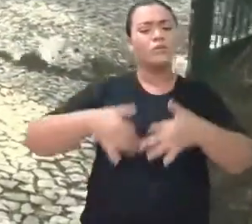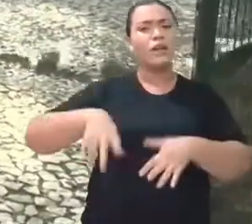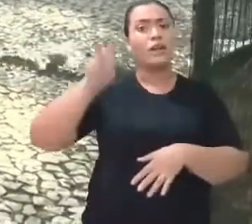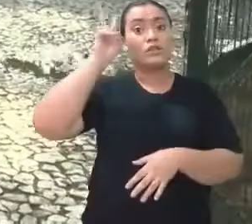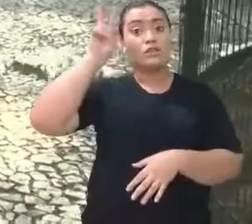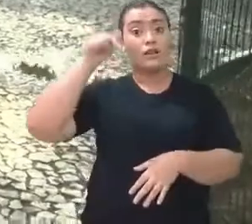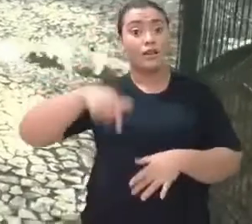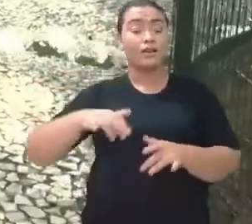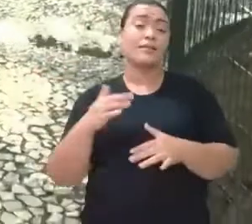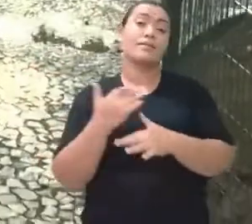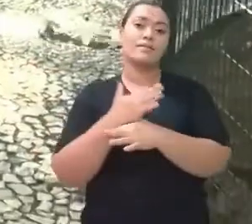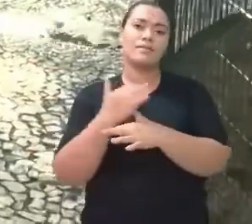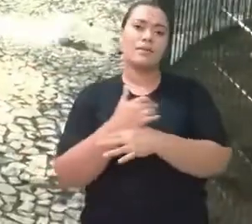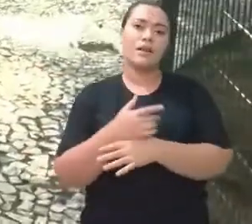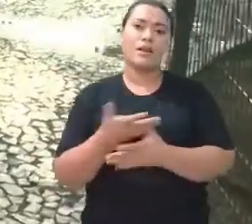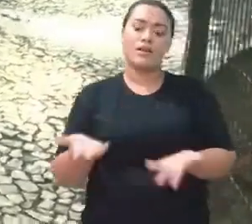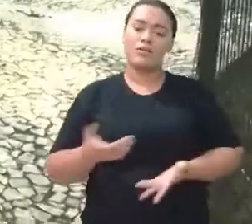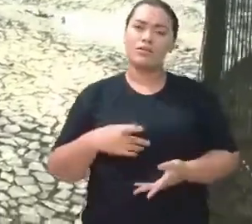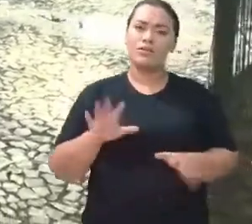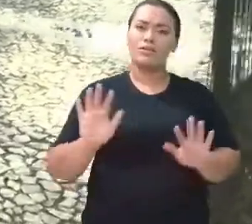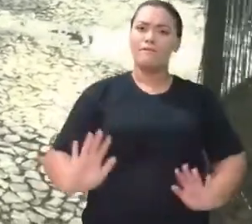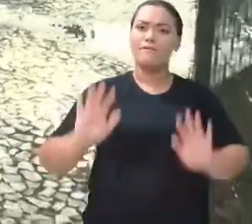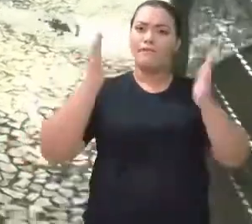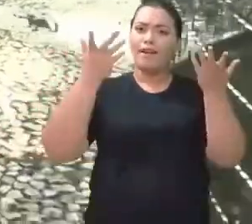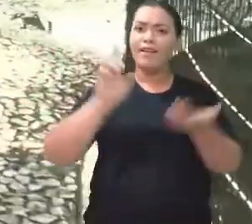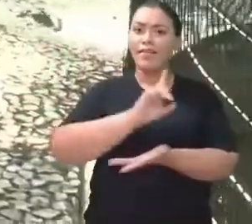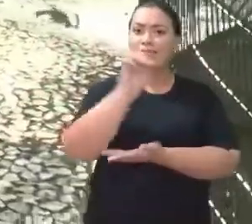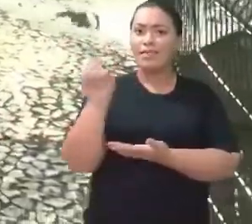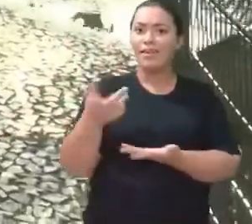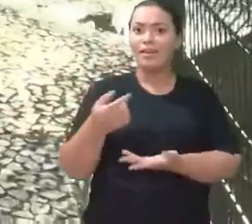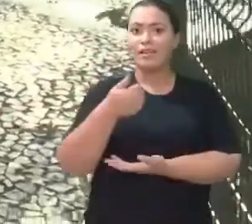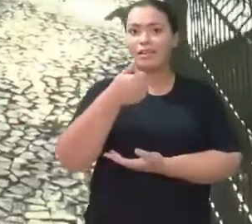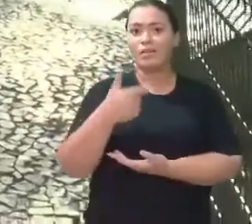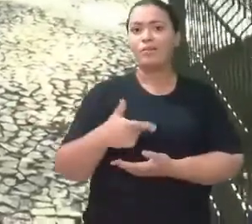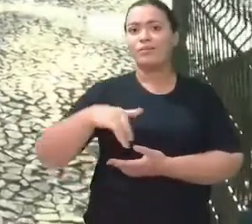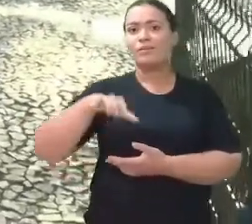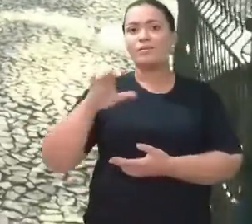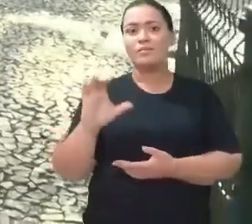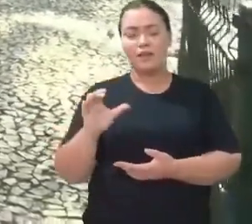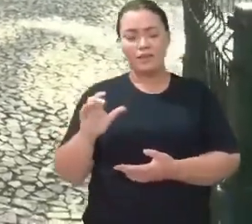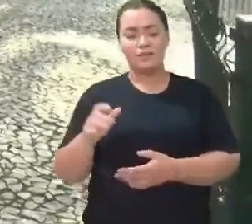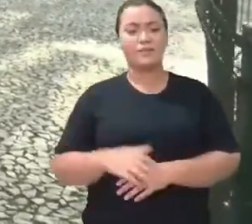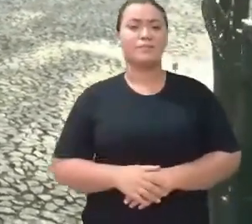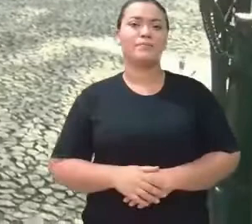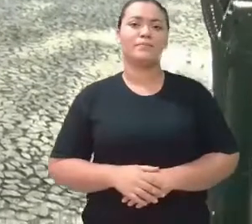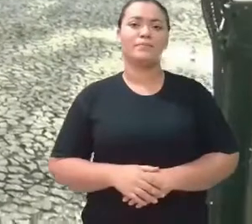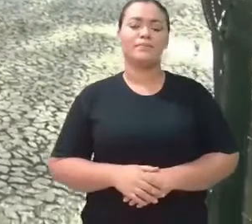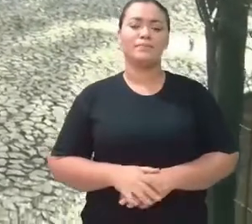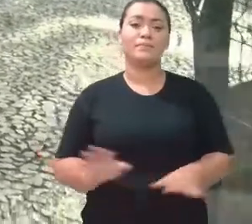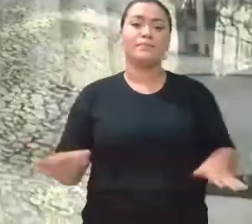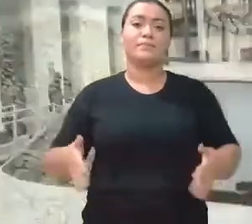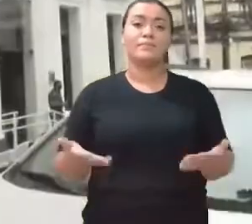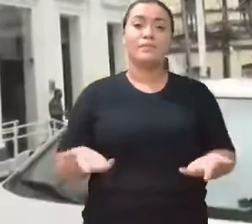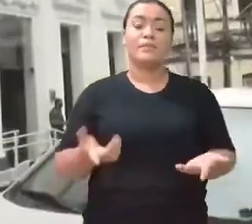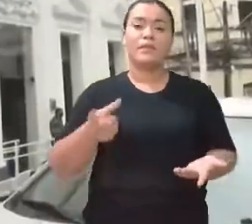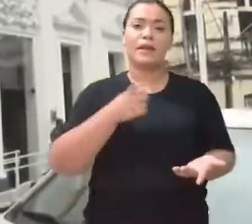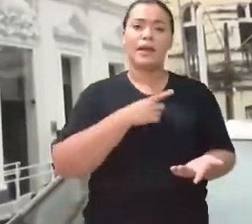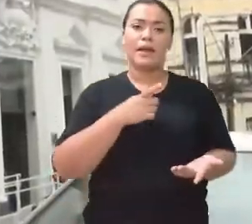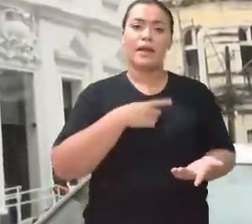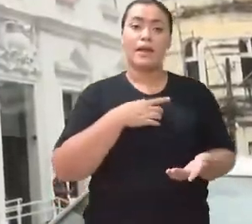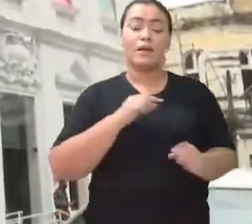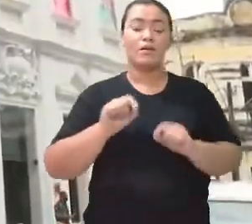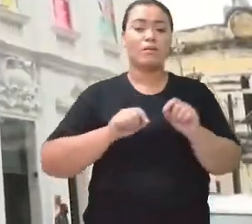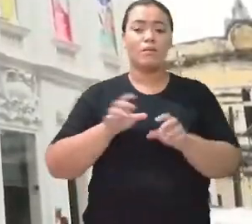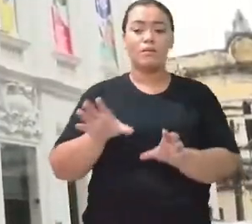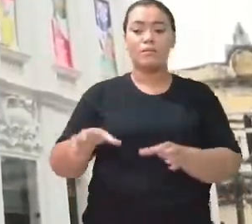celebrando o dia aí da nossa cidade, que é no dia 12 de março. A gente está aqui, tem o Passo do